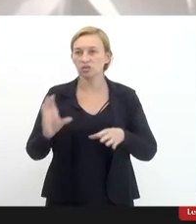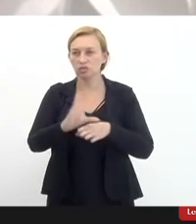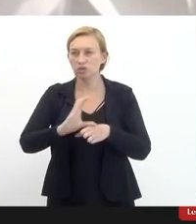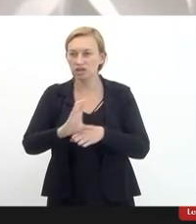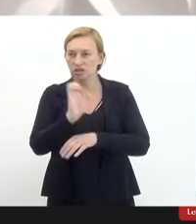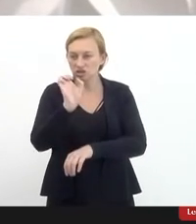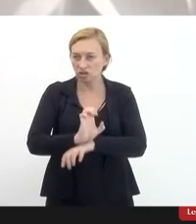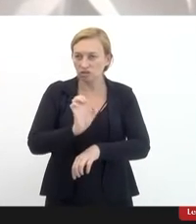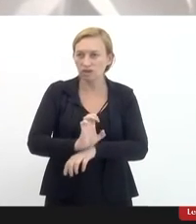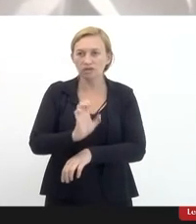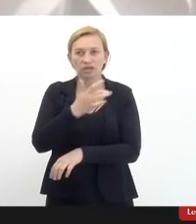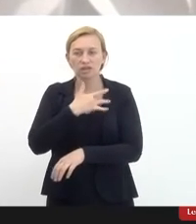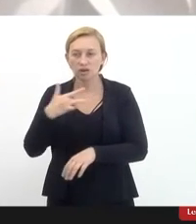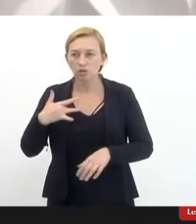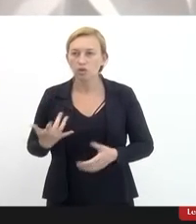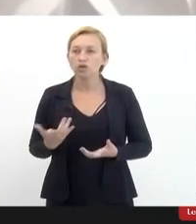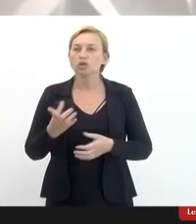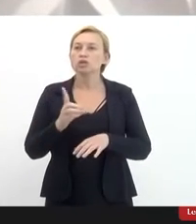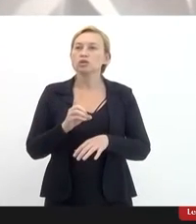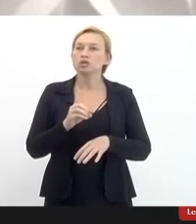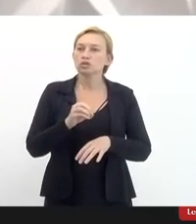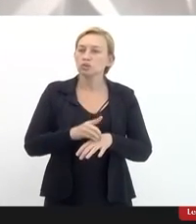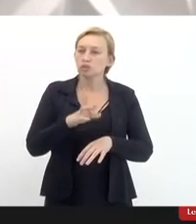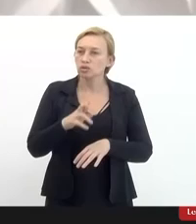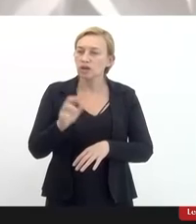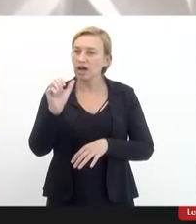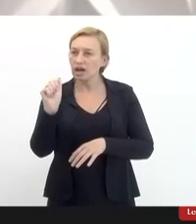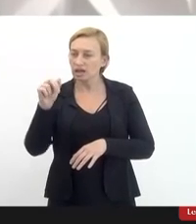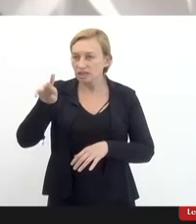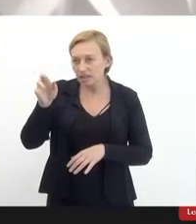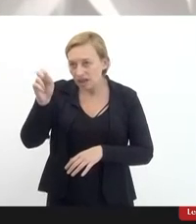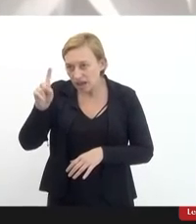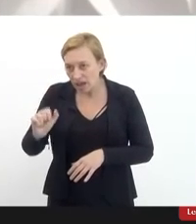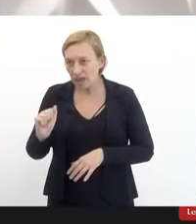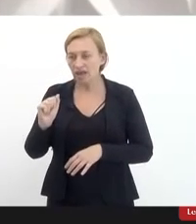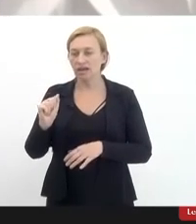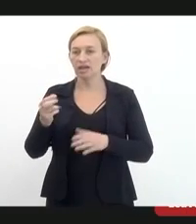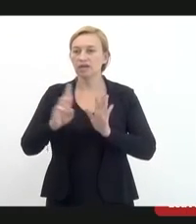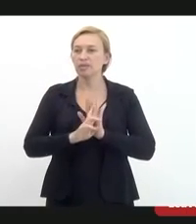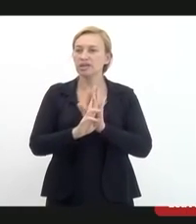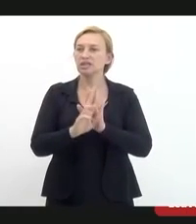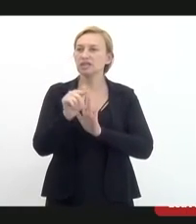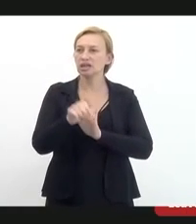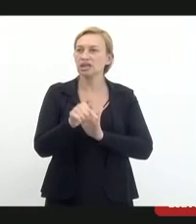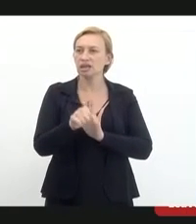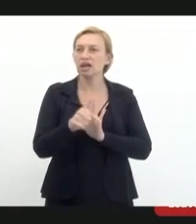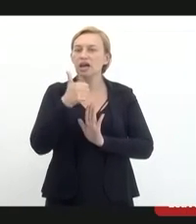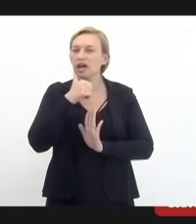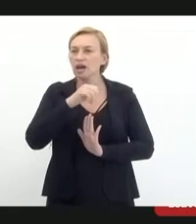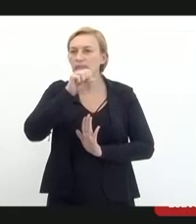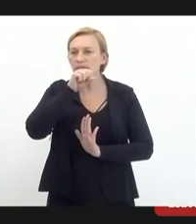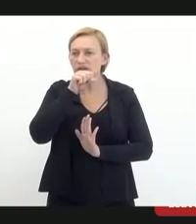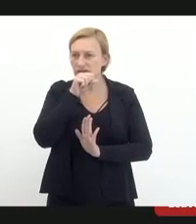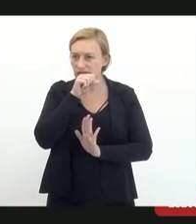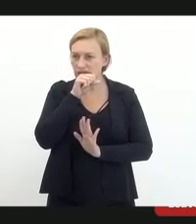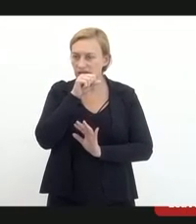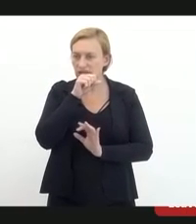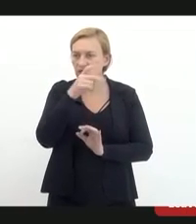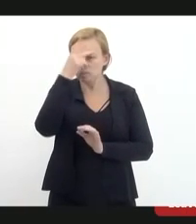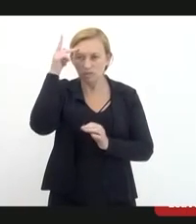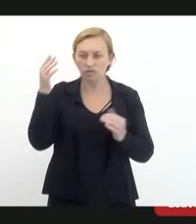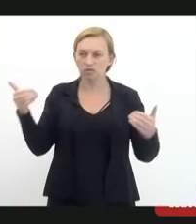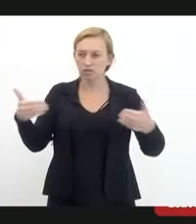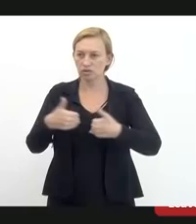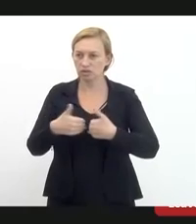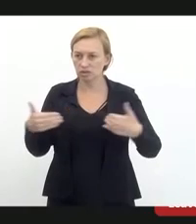Estadual da Saúde doutora Andréia que representa aqui as mães das